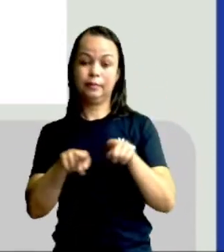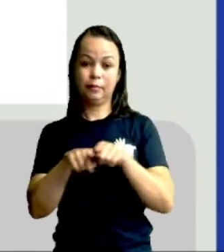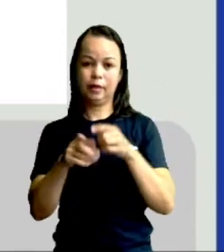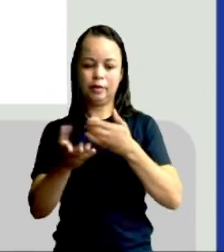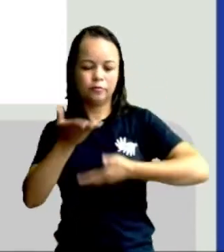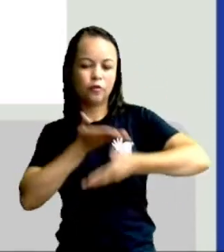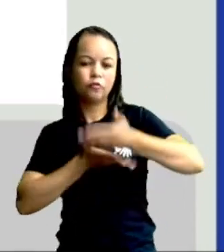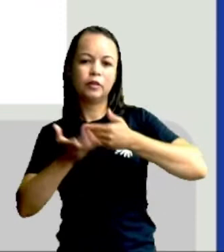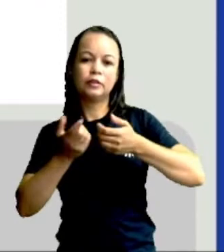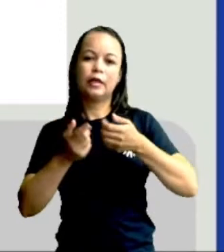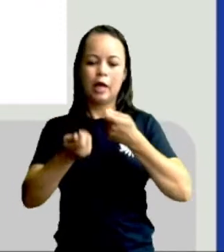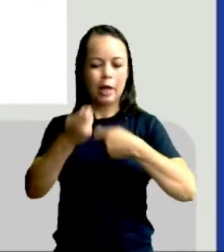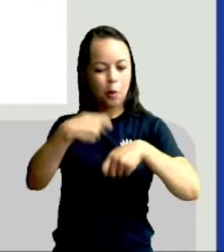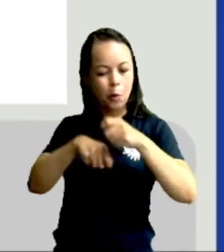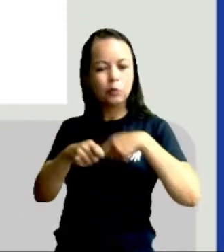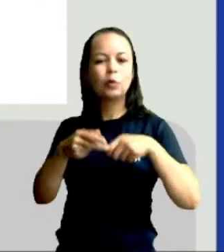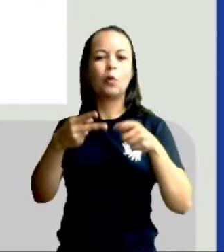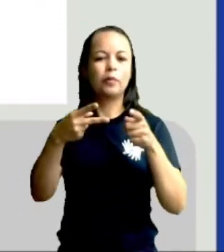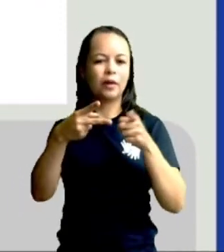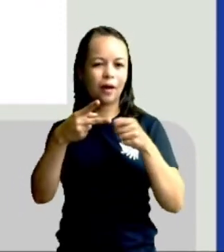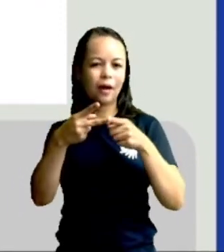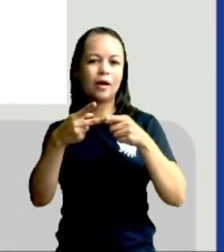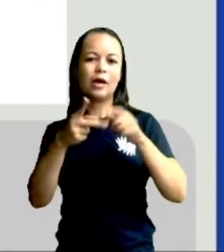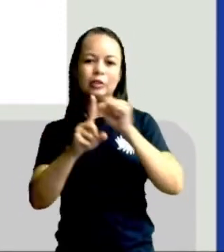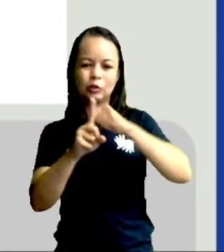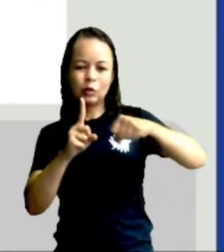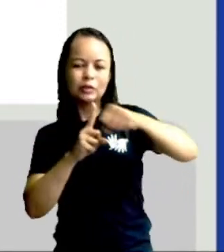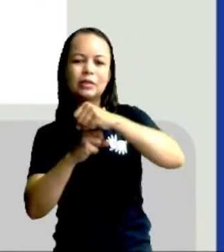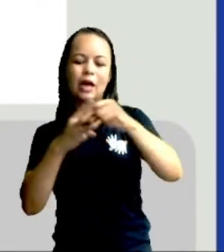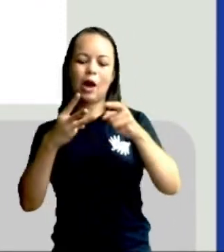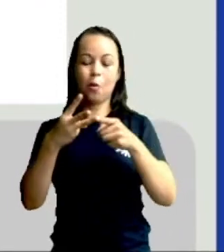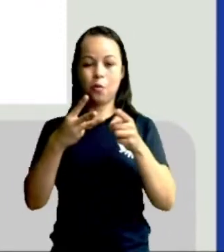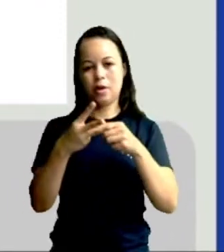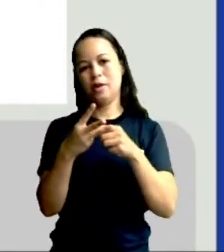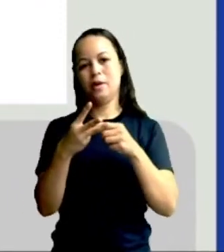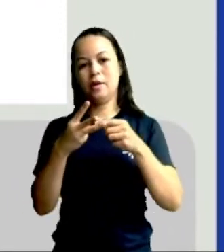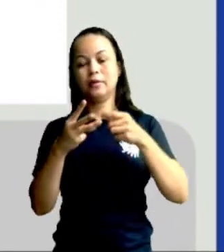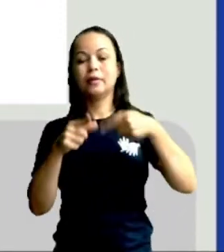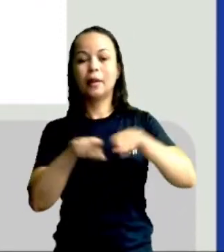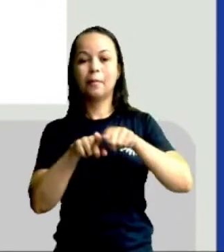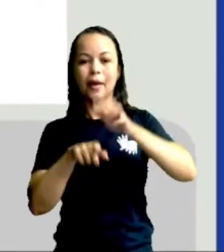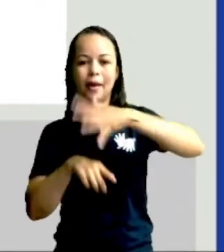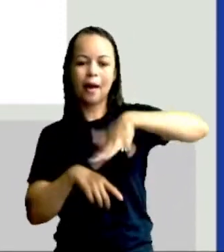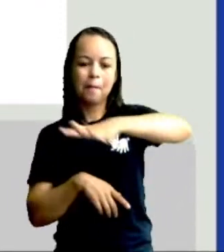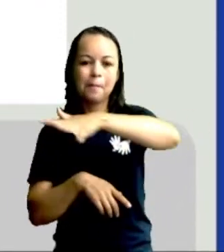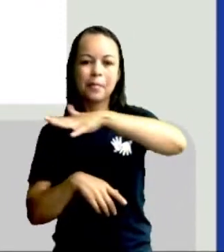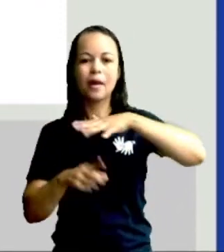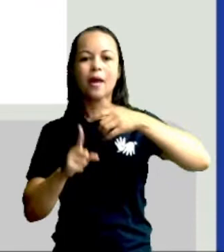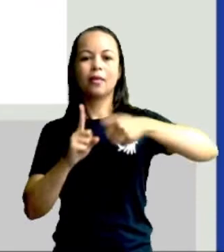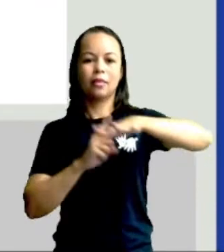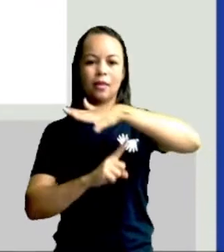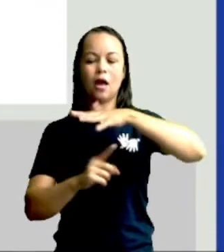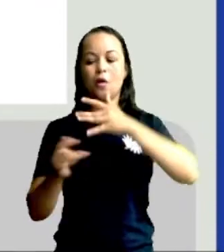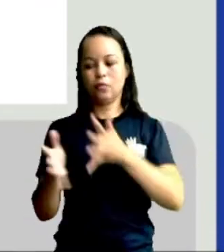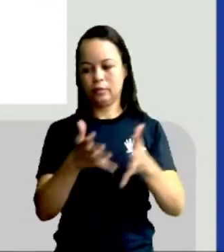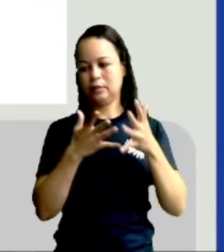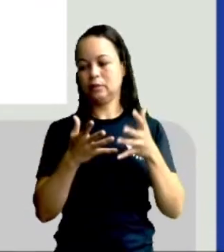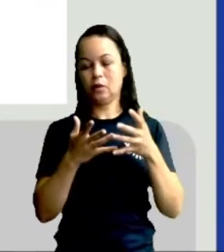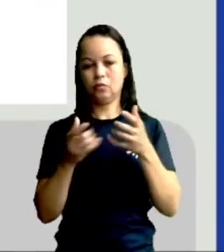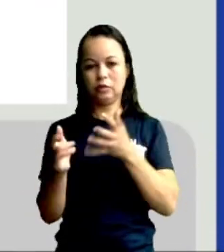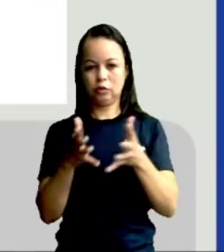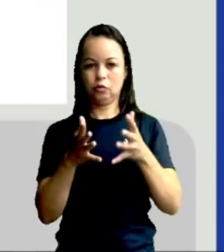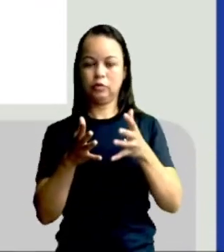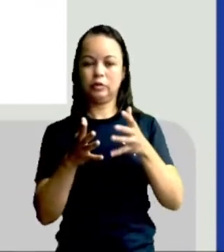envolvem questões econômicas, questões sociais e questões ambientais. Então, garante fornecimento de insumos minerais